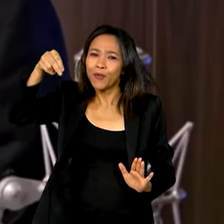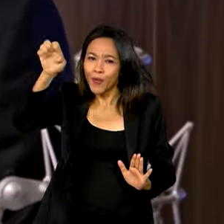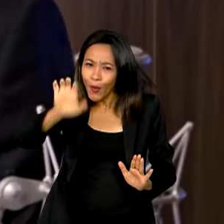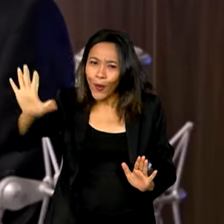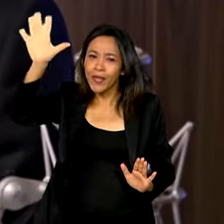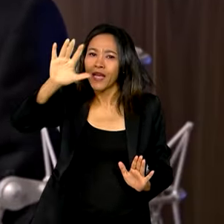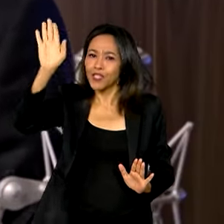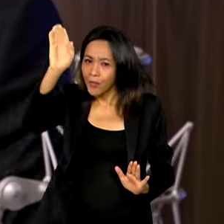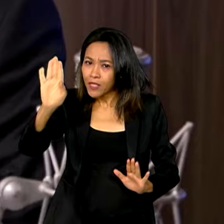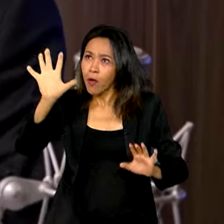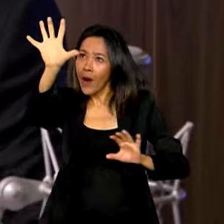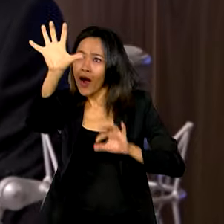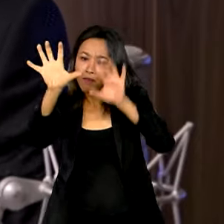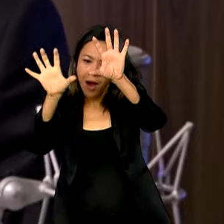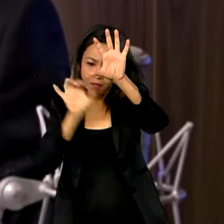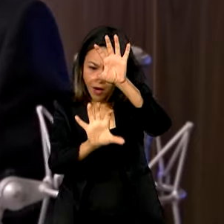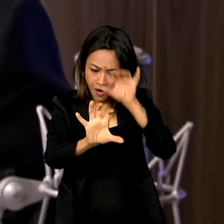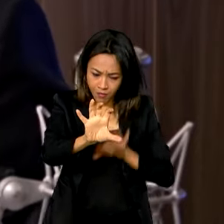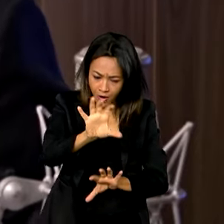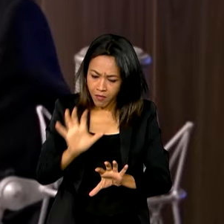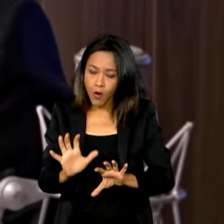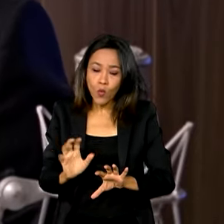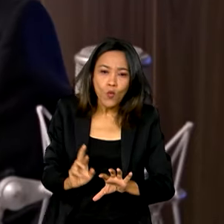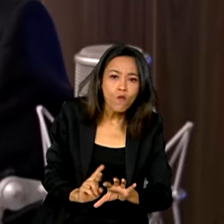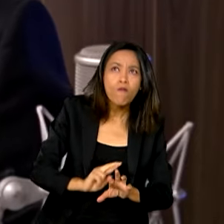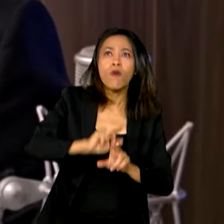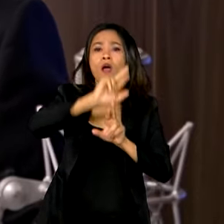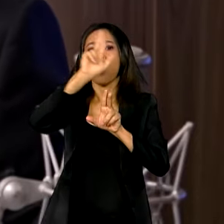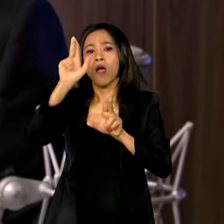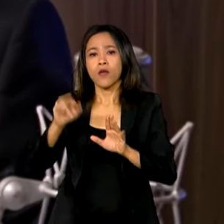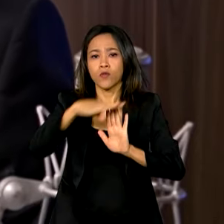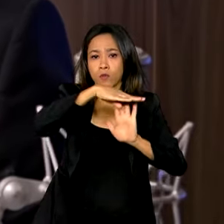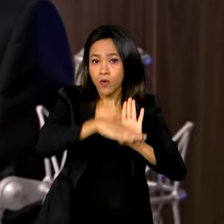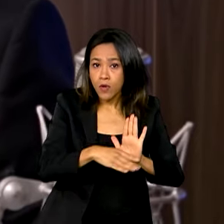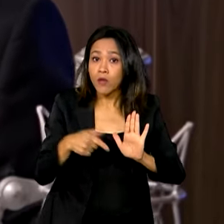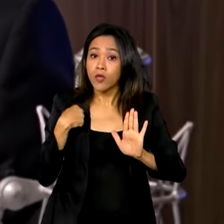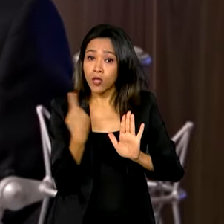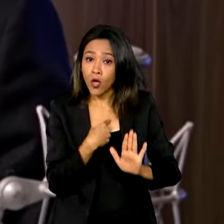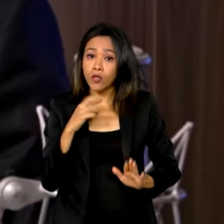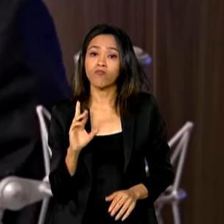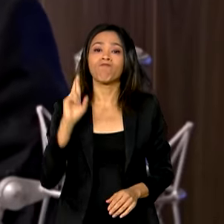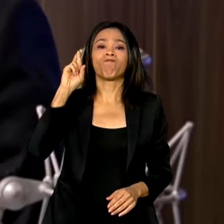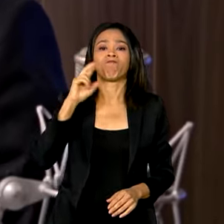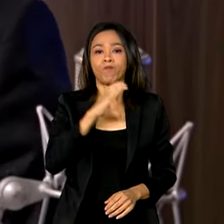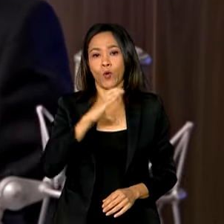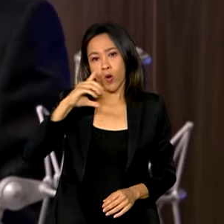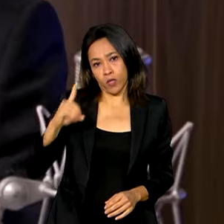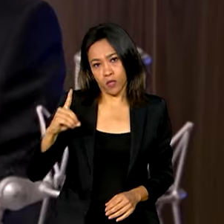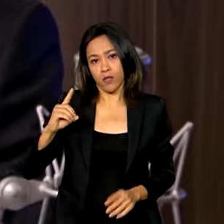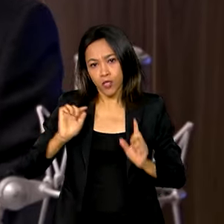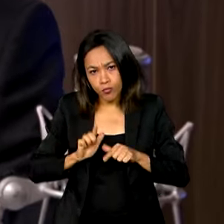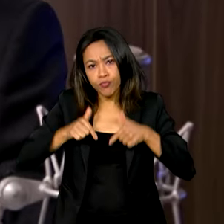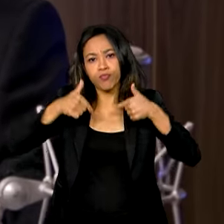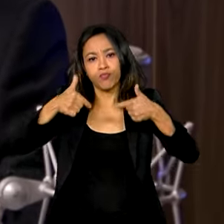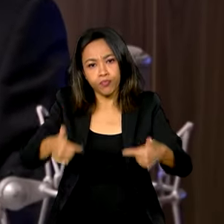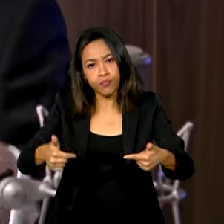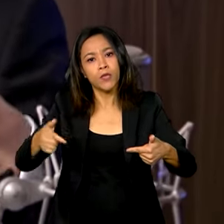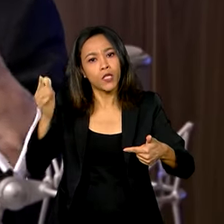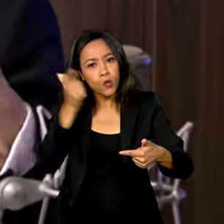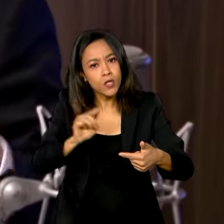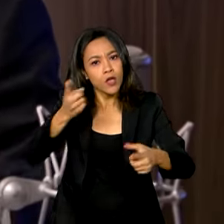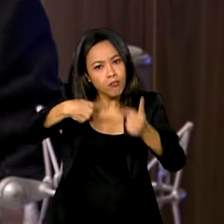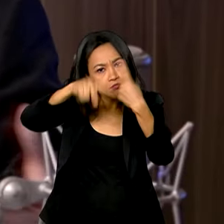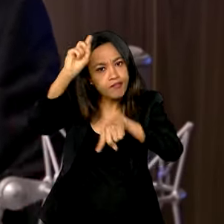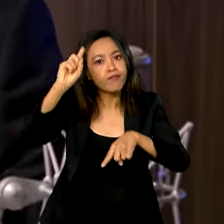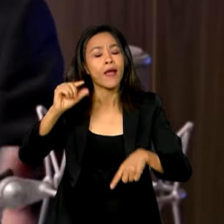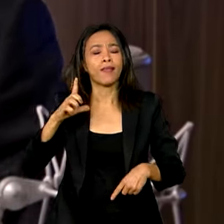Conectado, enfim, é uma série de programas que nós estamos coordenando, e atuando e evoluindo. Então, já temos